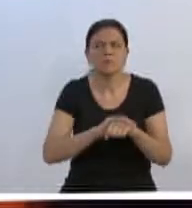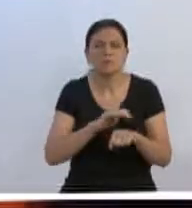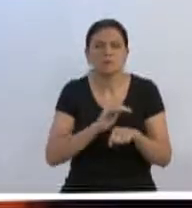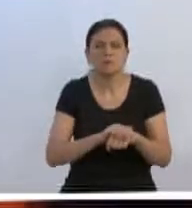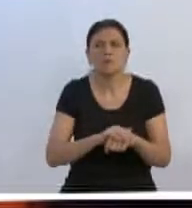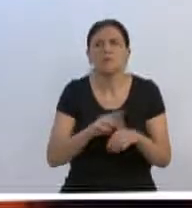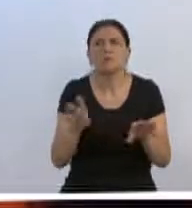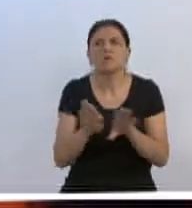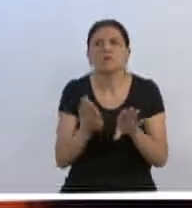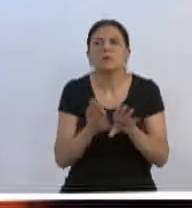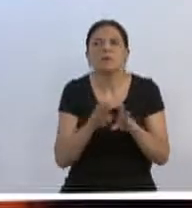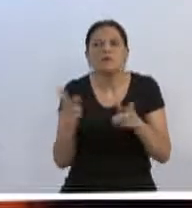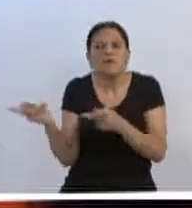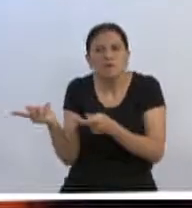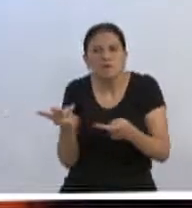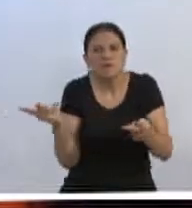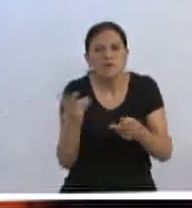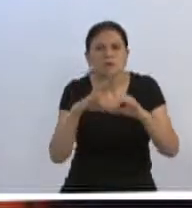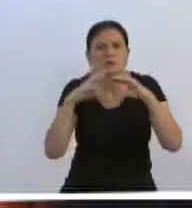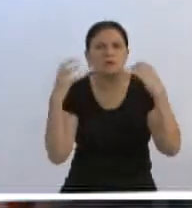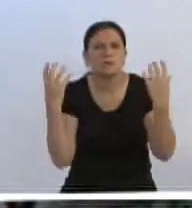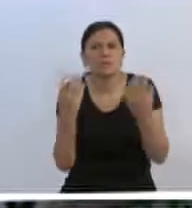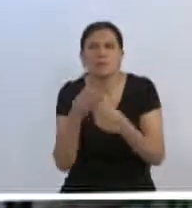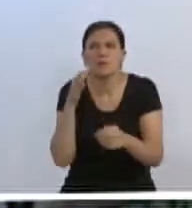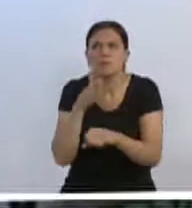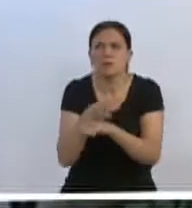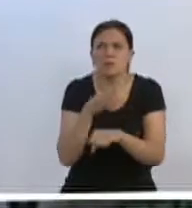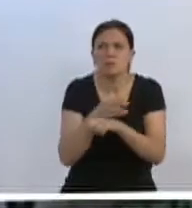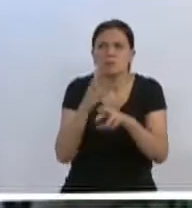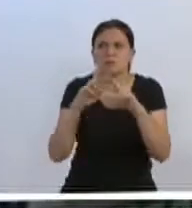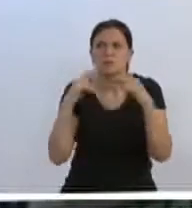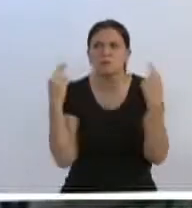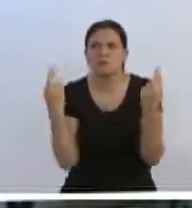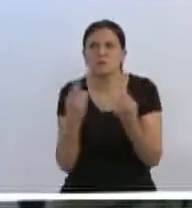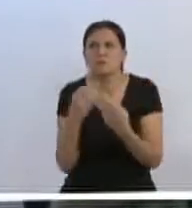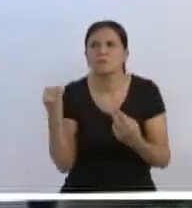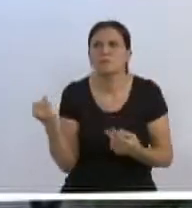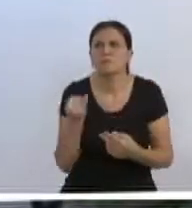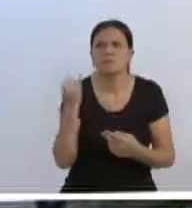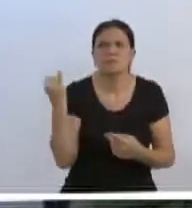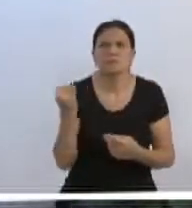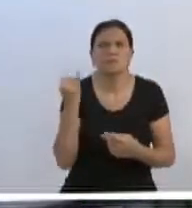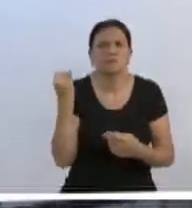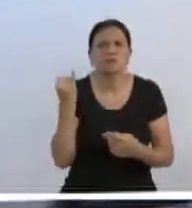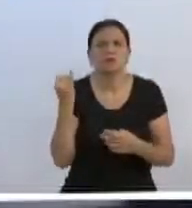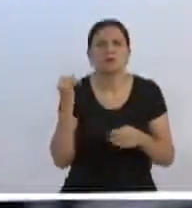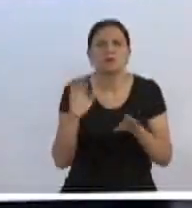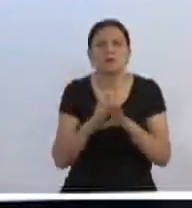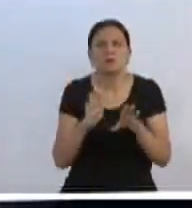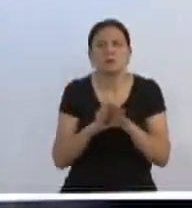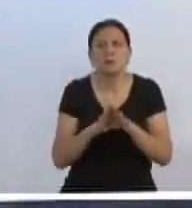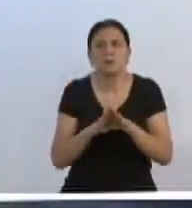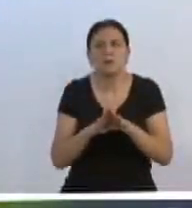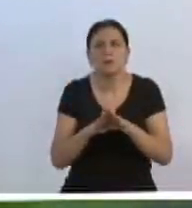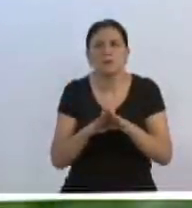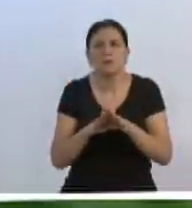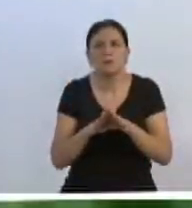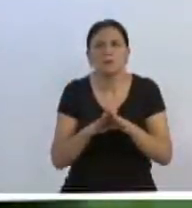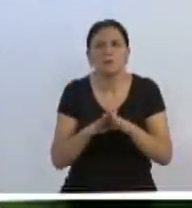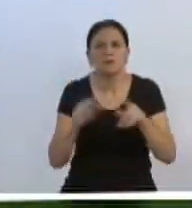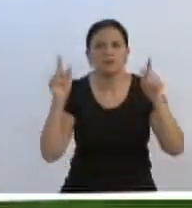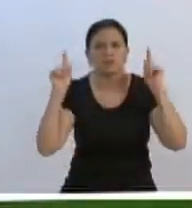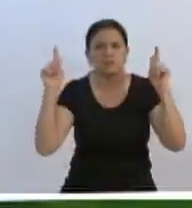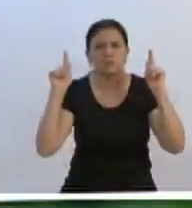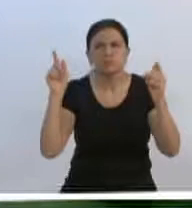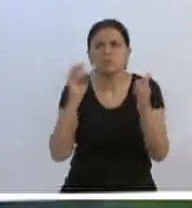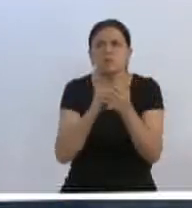também inúmeras visitas à comunidade, participamos de reuniões importantes neste período também, estivemos presentes na manifestação pública devido à falta